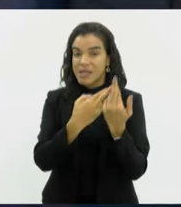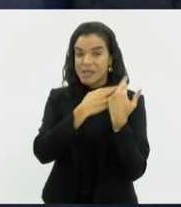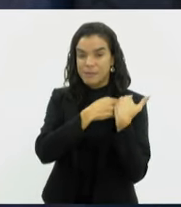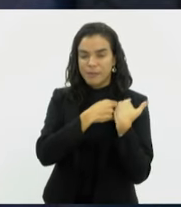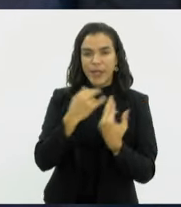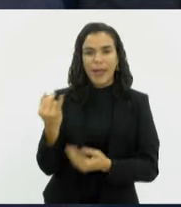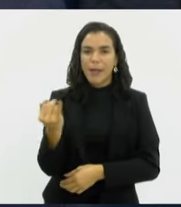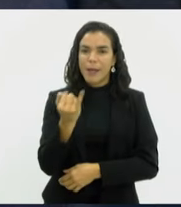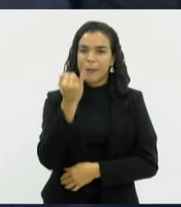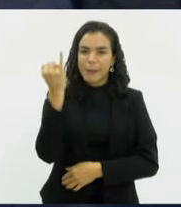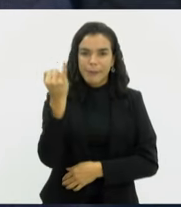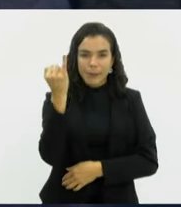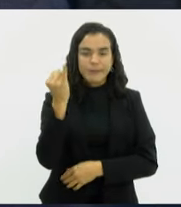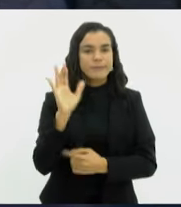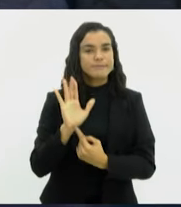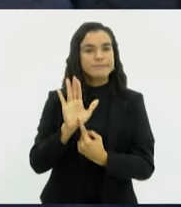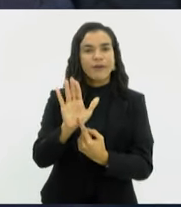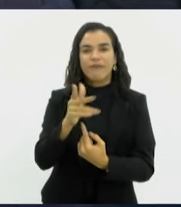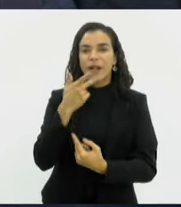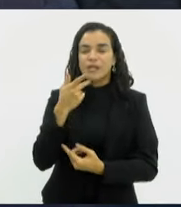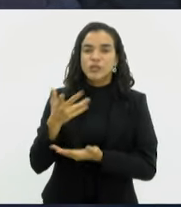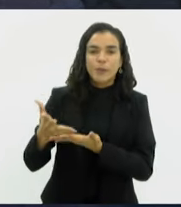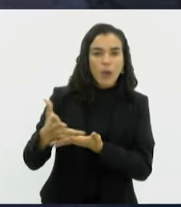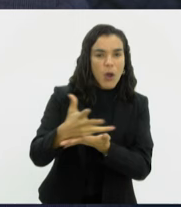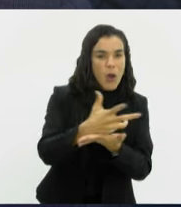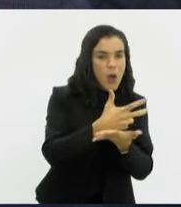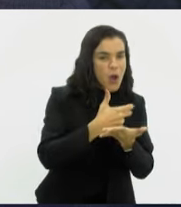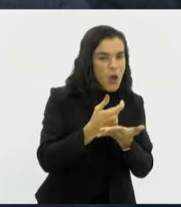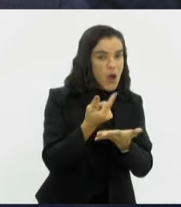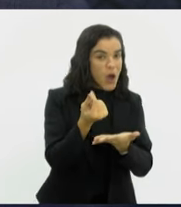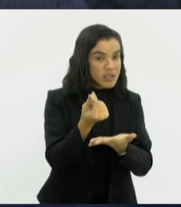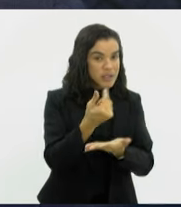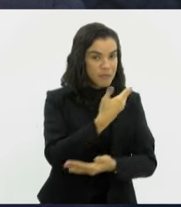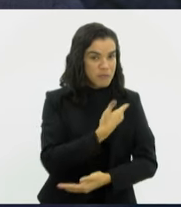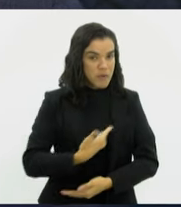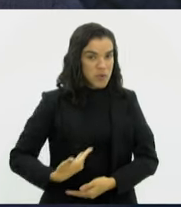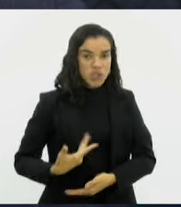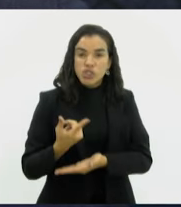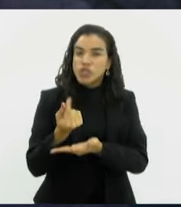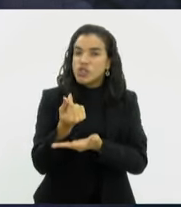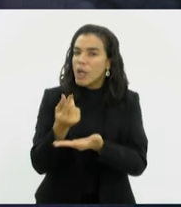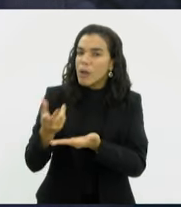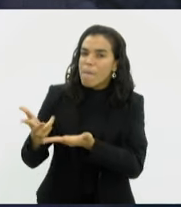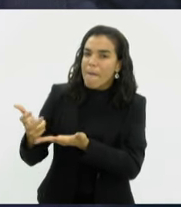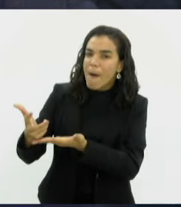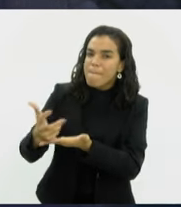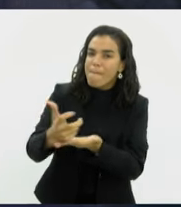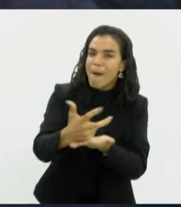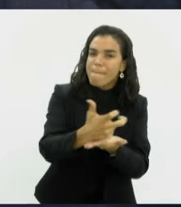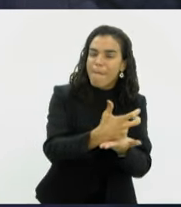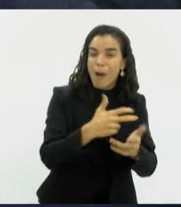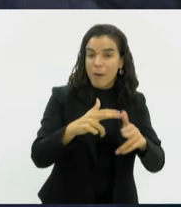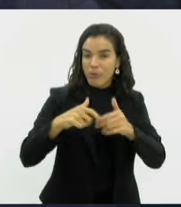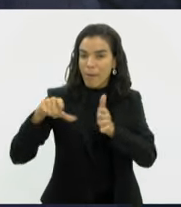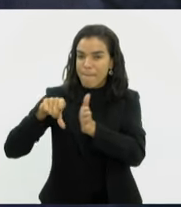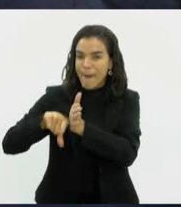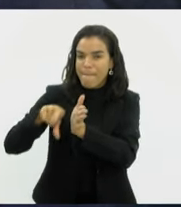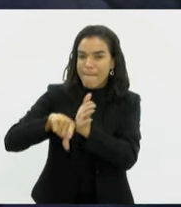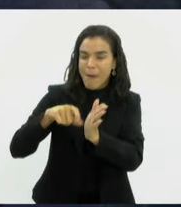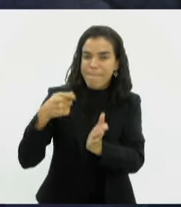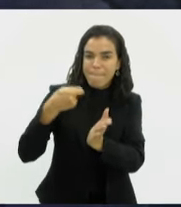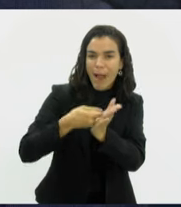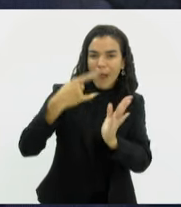Importante levar em consideração que, quando se fala de orçamento público, está falando de um dinheiro que foi arrecadado em razão dos tributos. Então, o contribuinte,